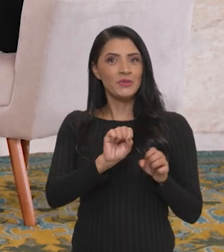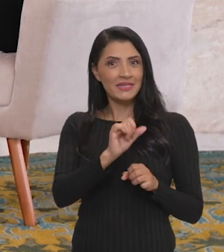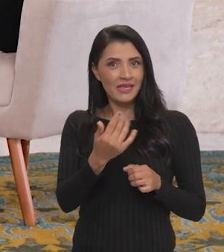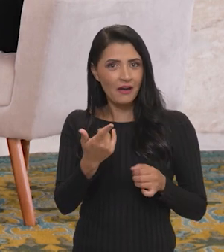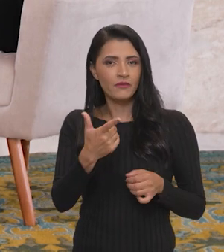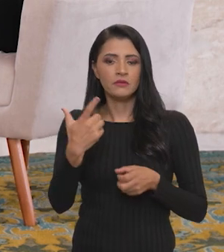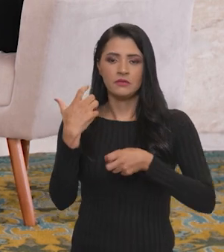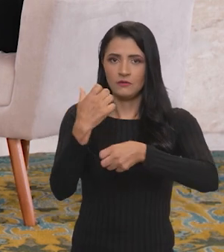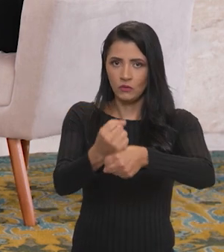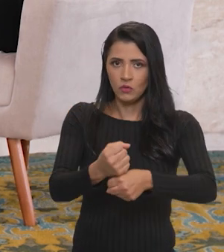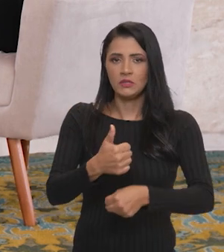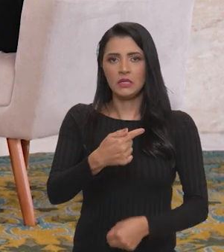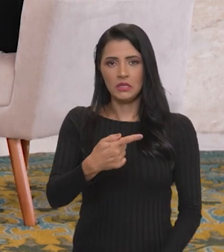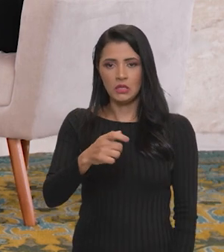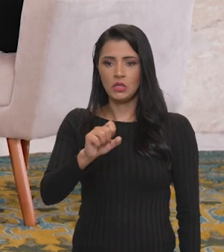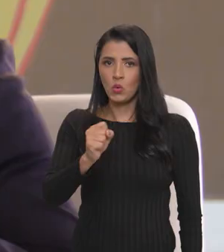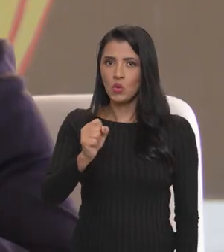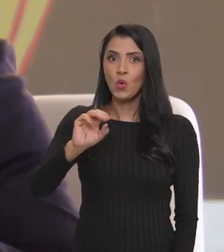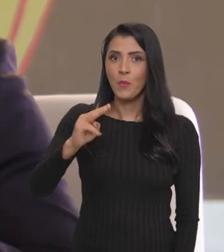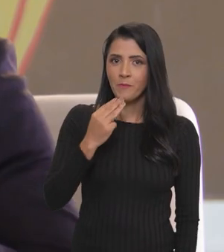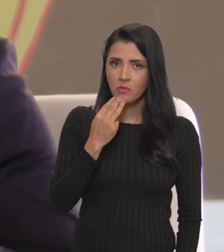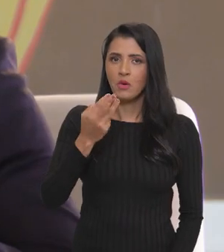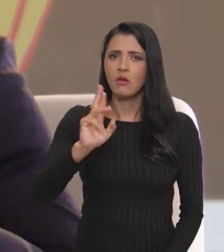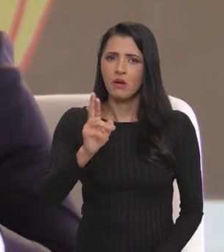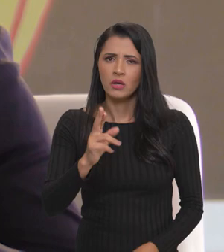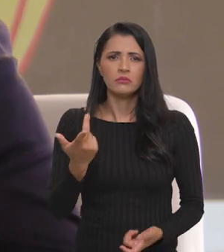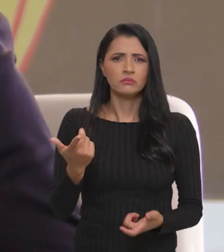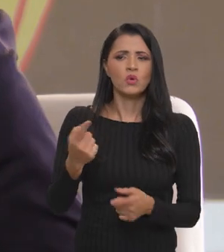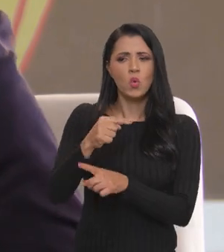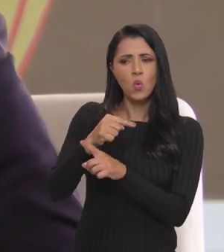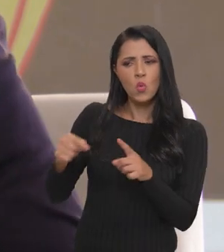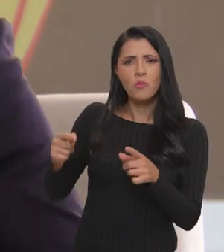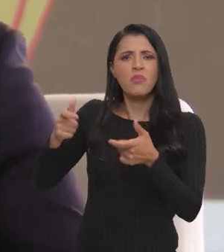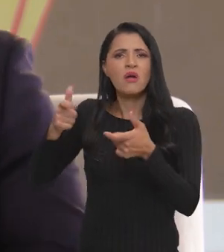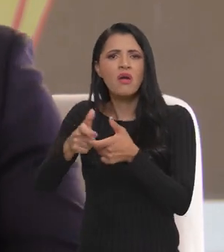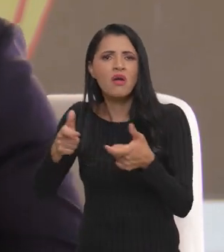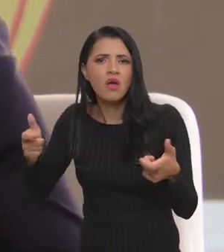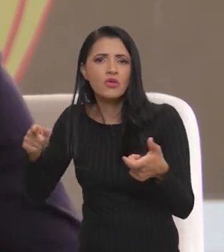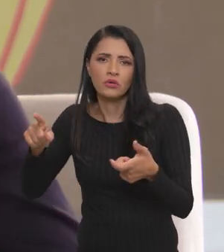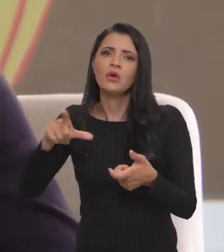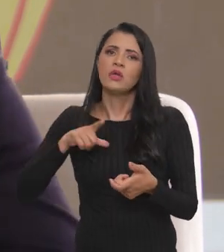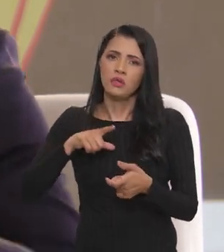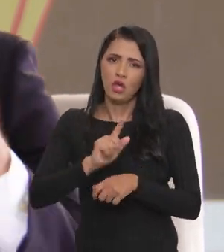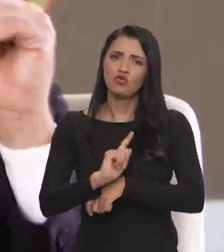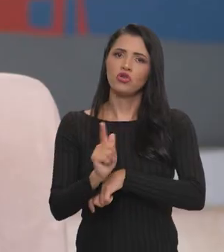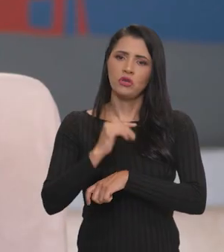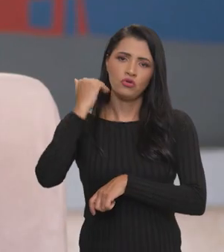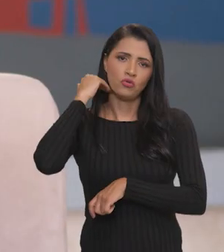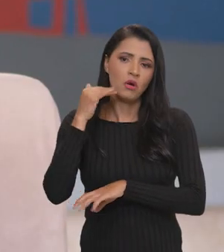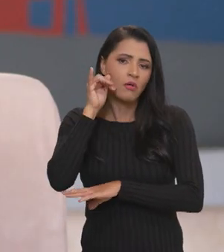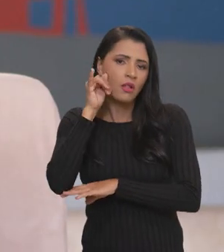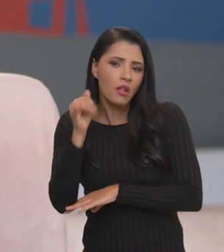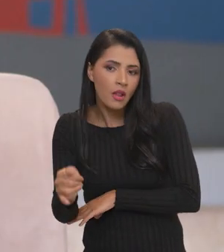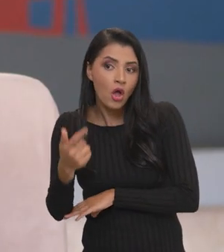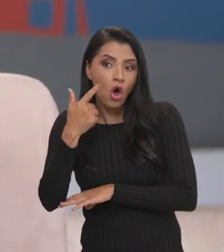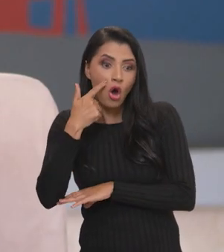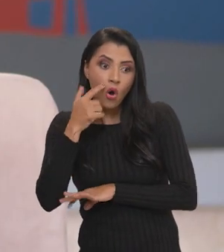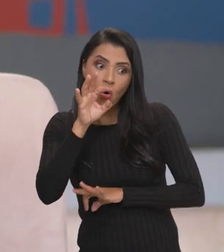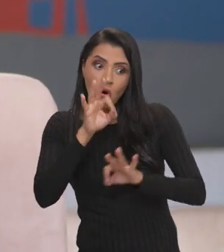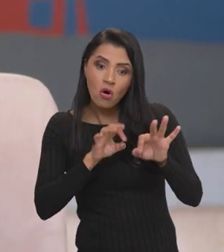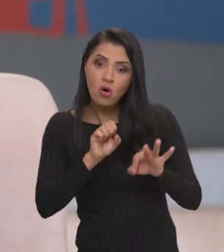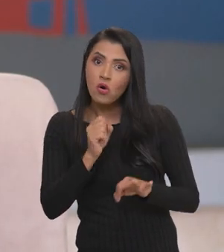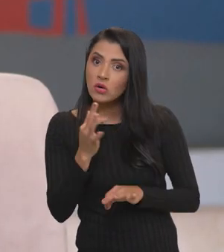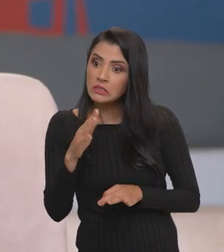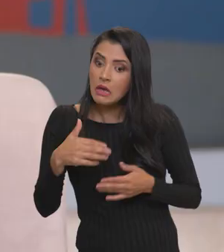nesse valor de R 78 bilhões. O Médio Grande Produtor, ele tem até o gerente do banco que liga para ele, olha, o Plano